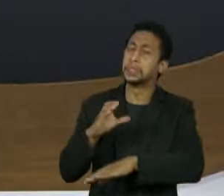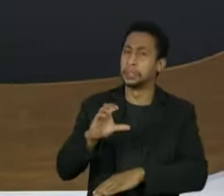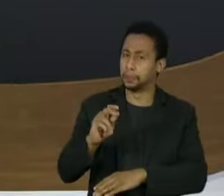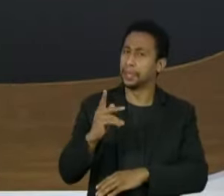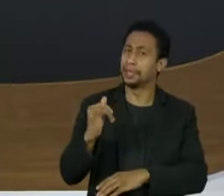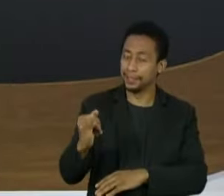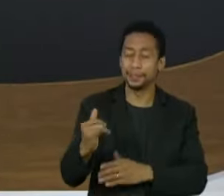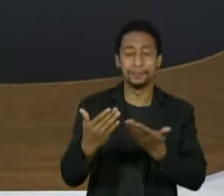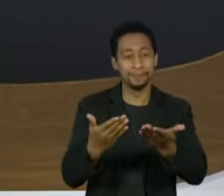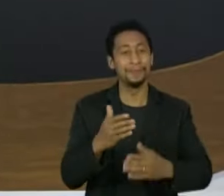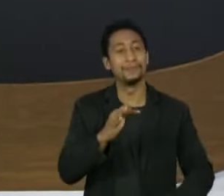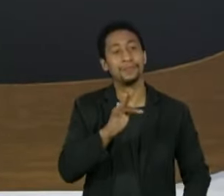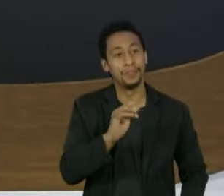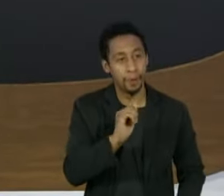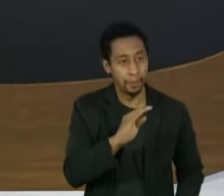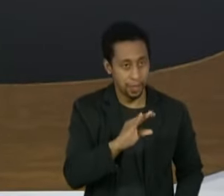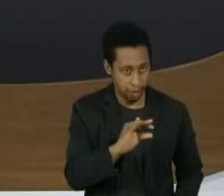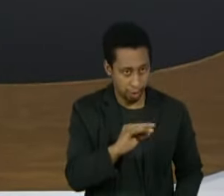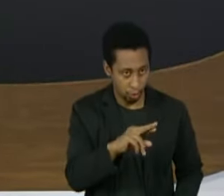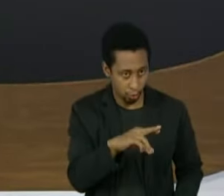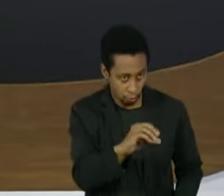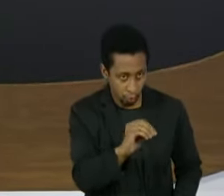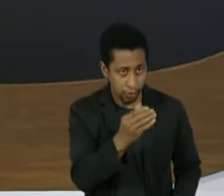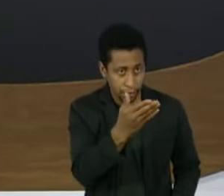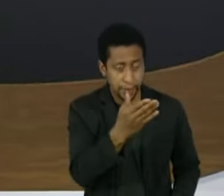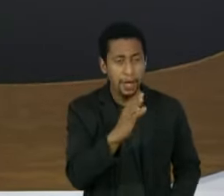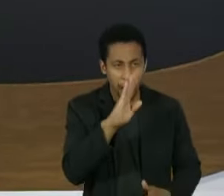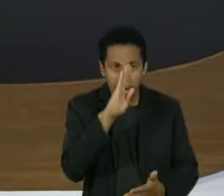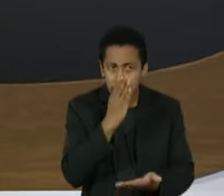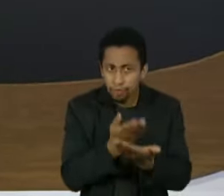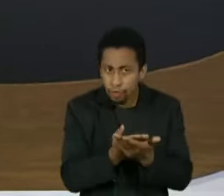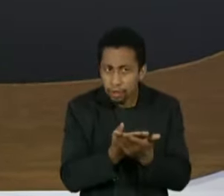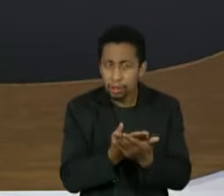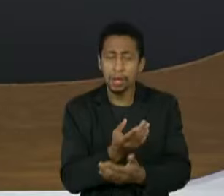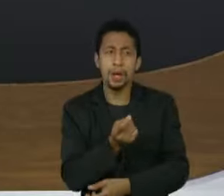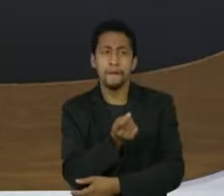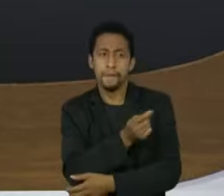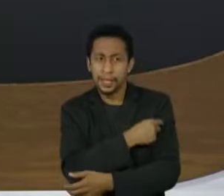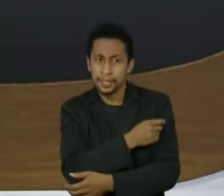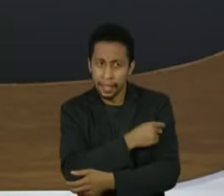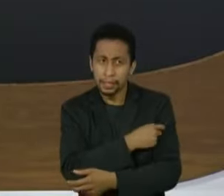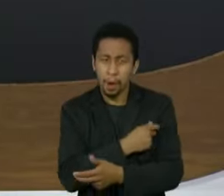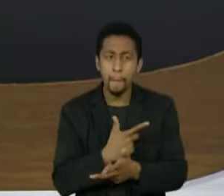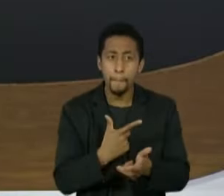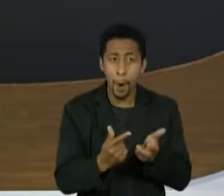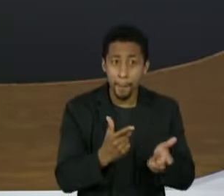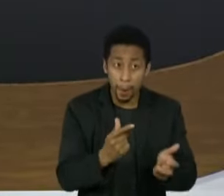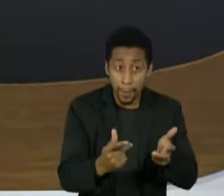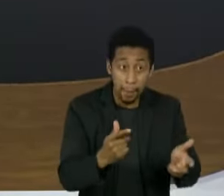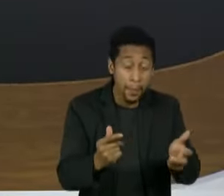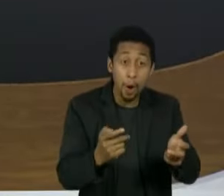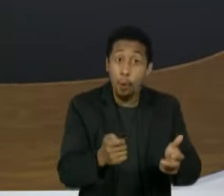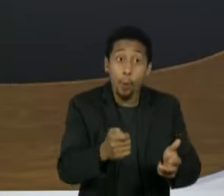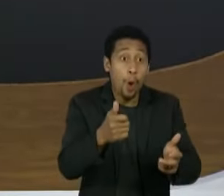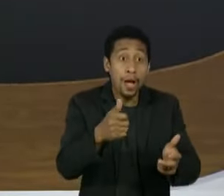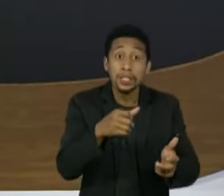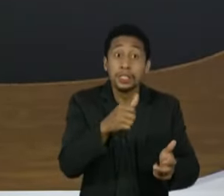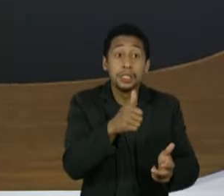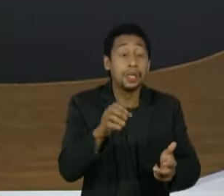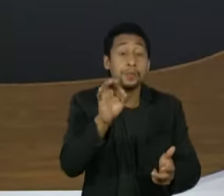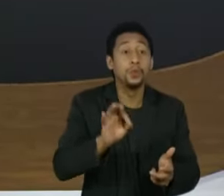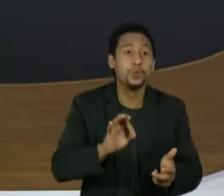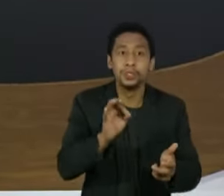Senador Fabiano, o senhor acredita que com o avanço da vacinação está atingindo quase total da população e com o